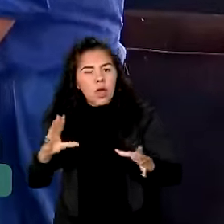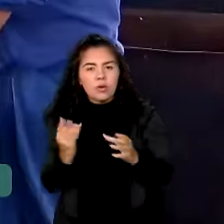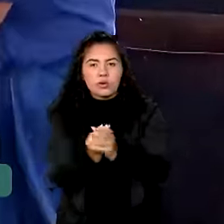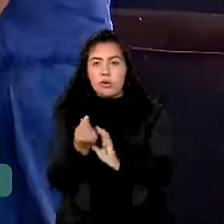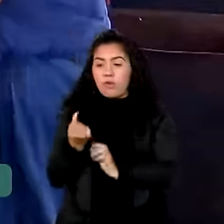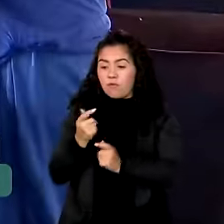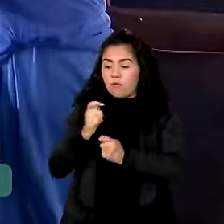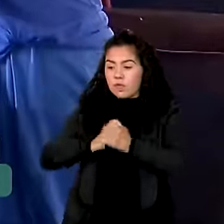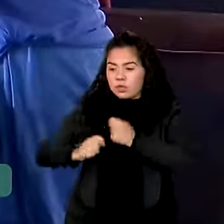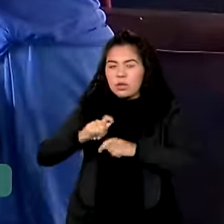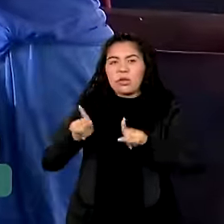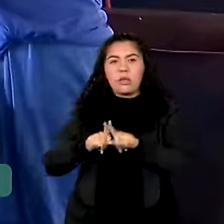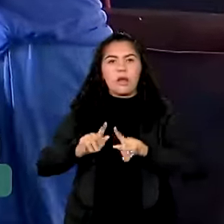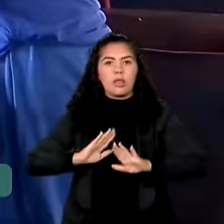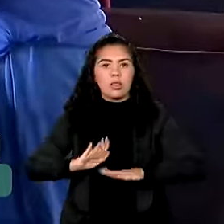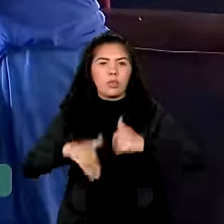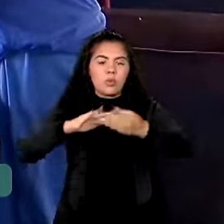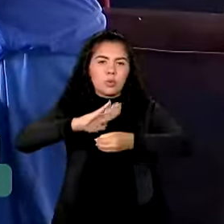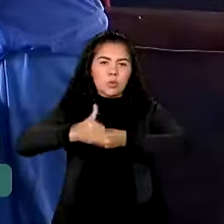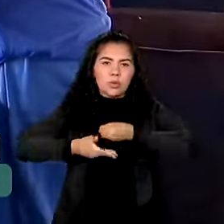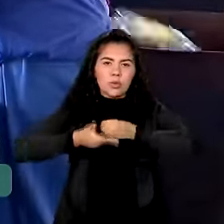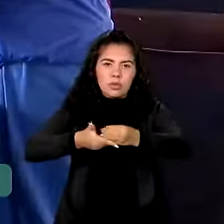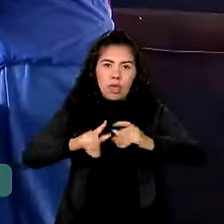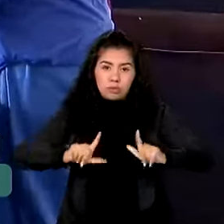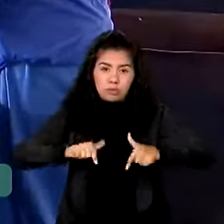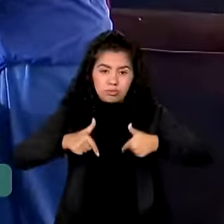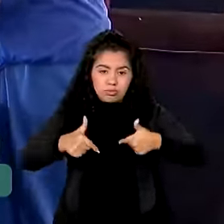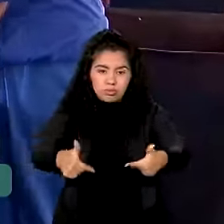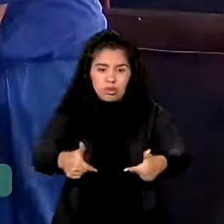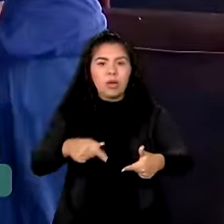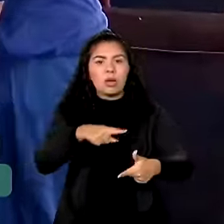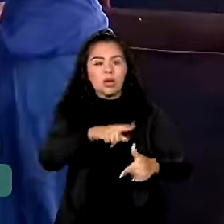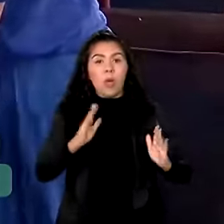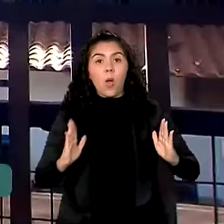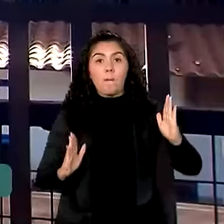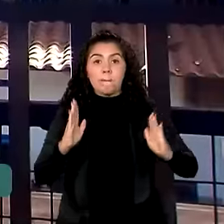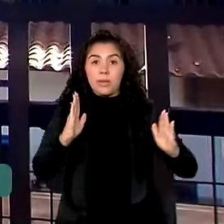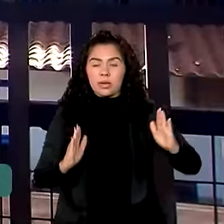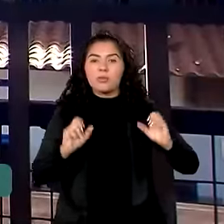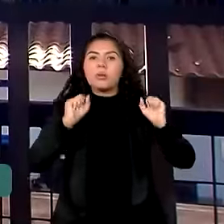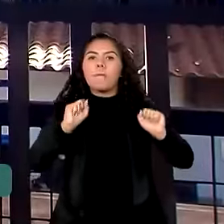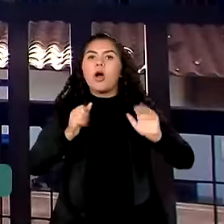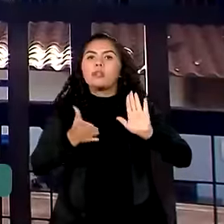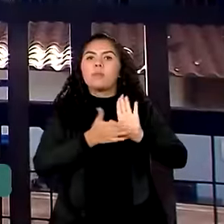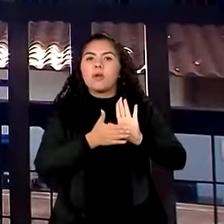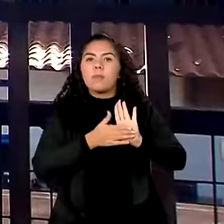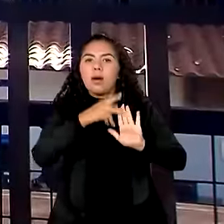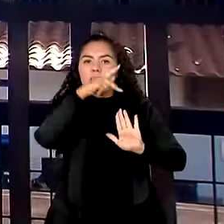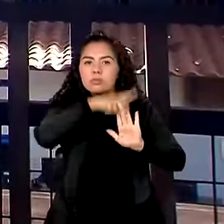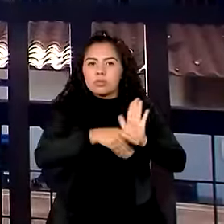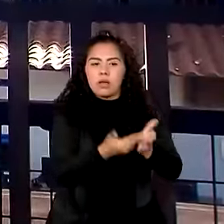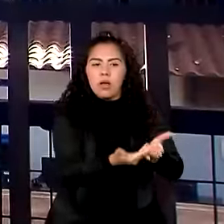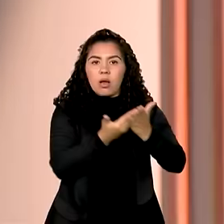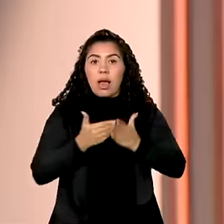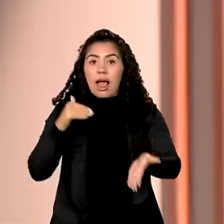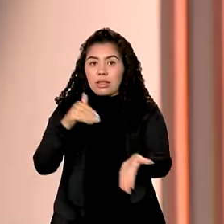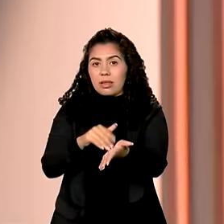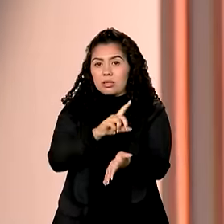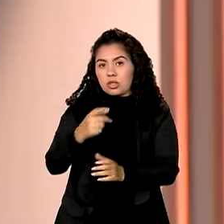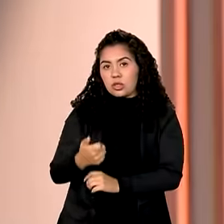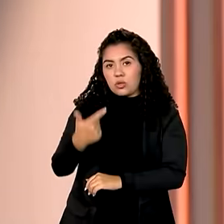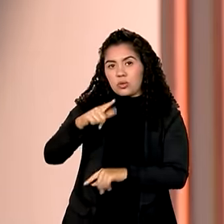desenvolvimento sustentável da atividade. O período de apresentação de propostas vai até 12 de agosto.